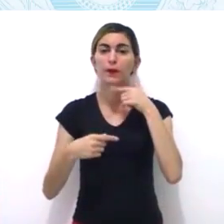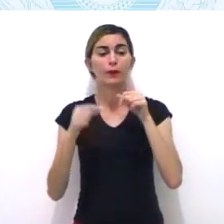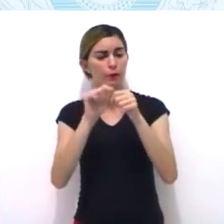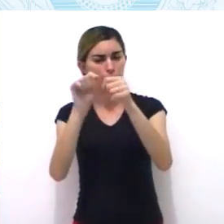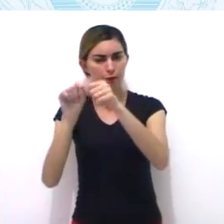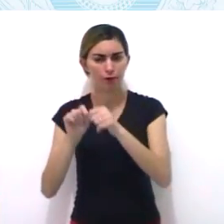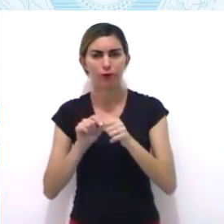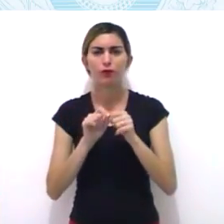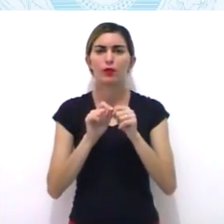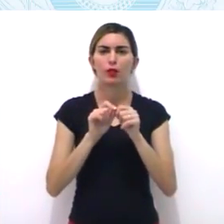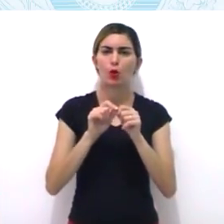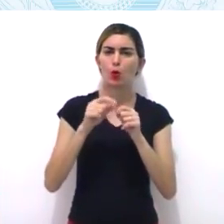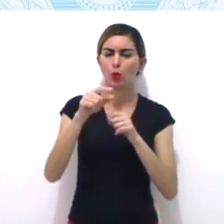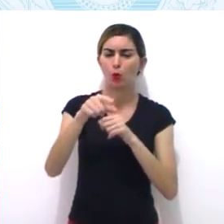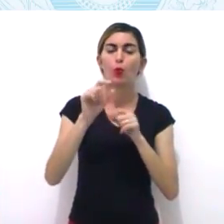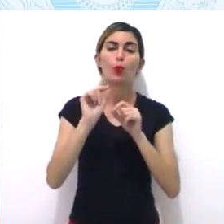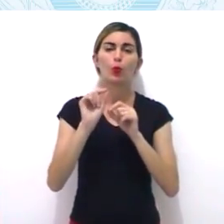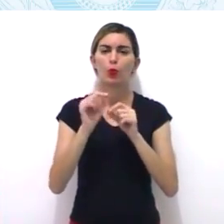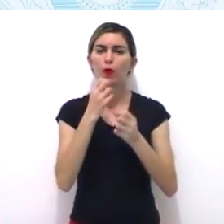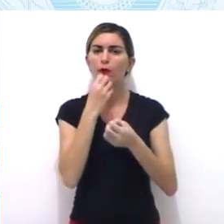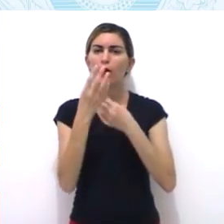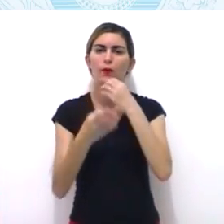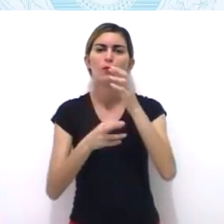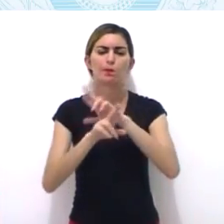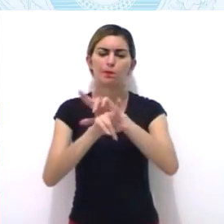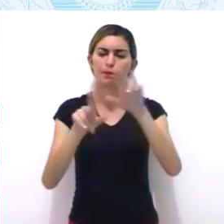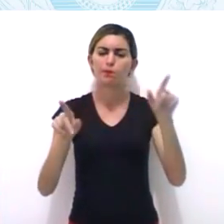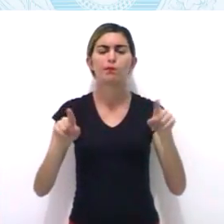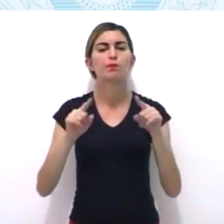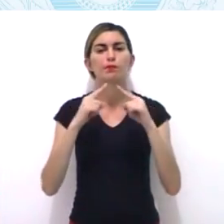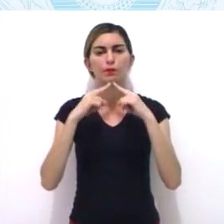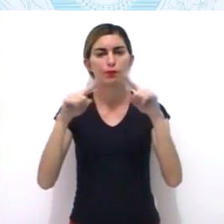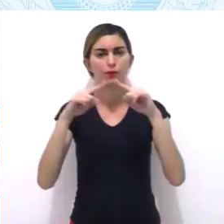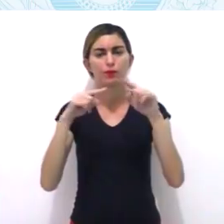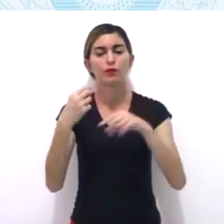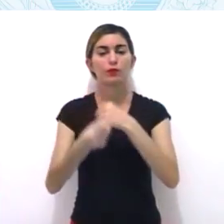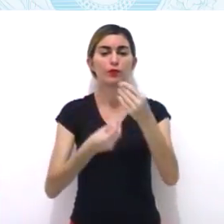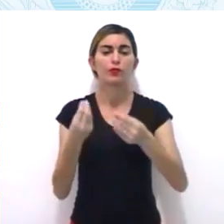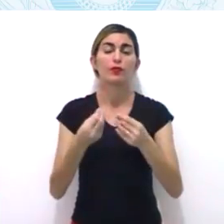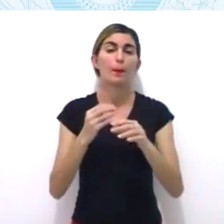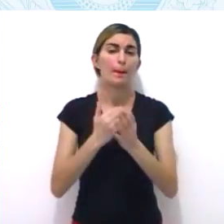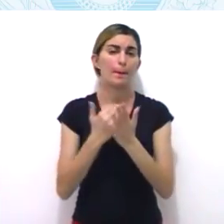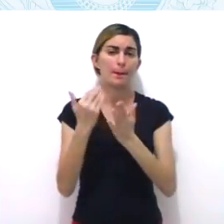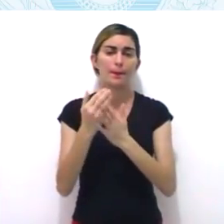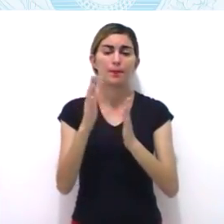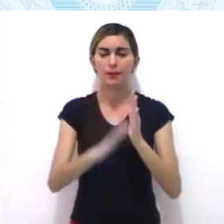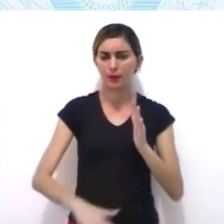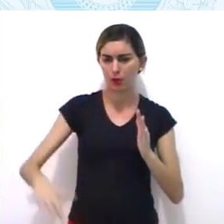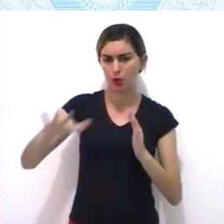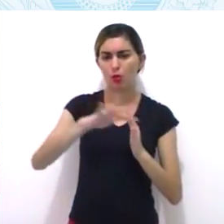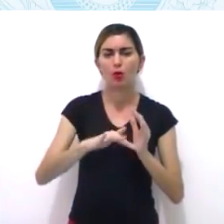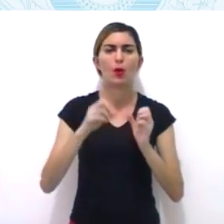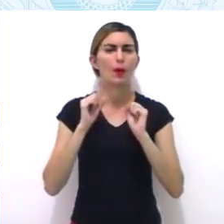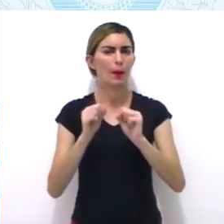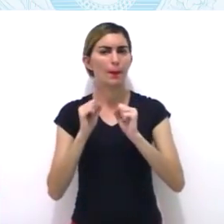pode ser resumida nos seguintes pontos. Proclamação de uma república aos bórdos Estados Unidos.